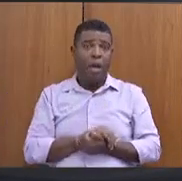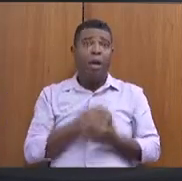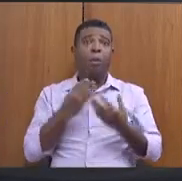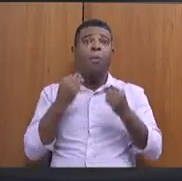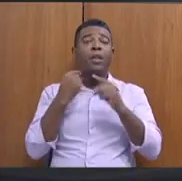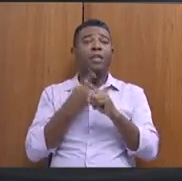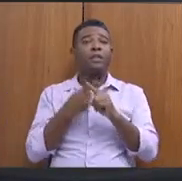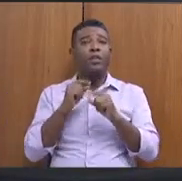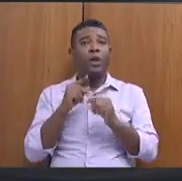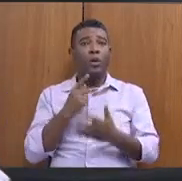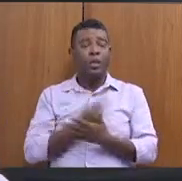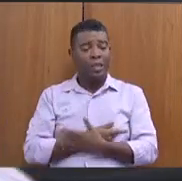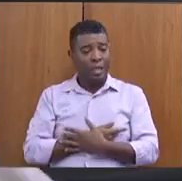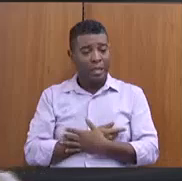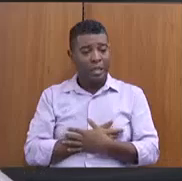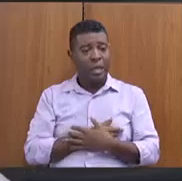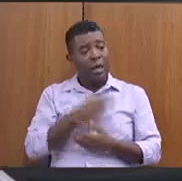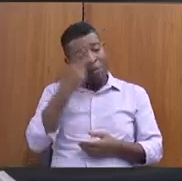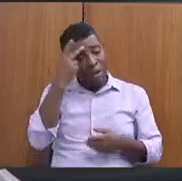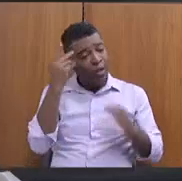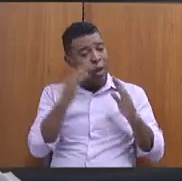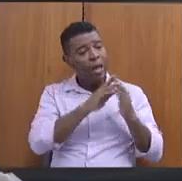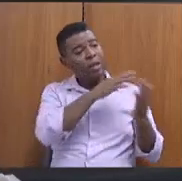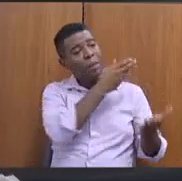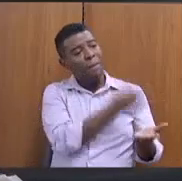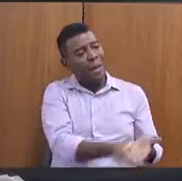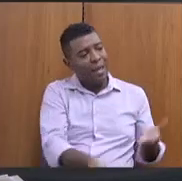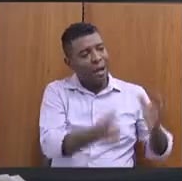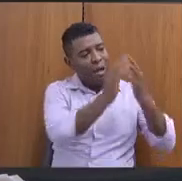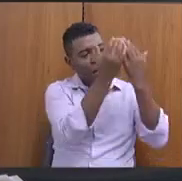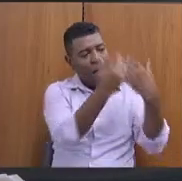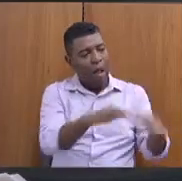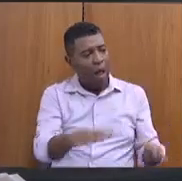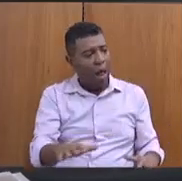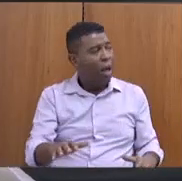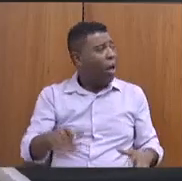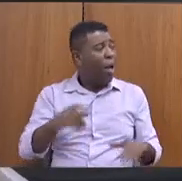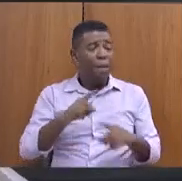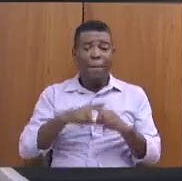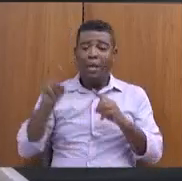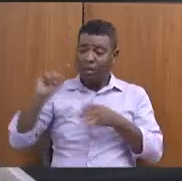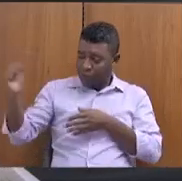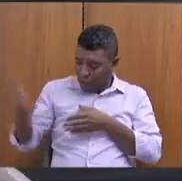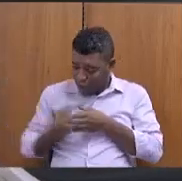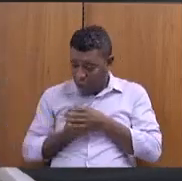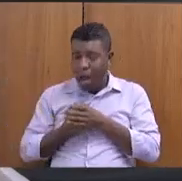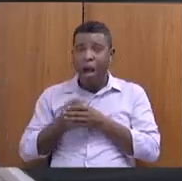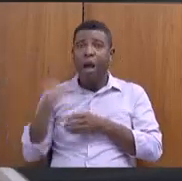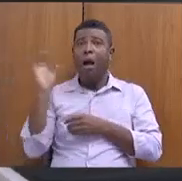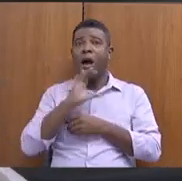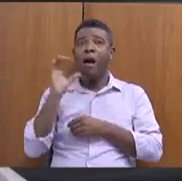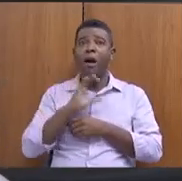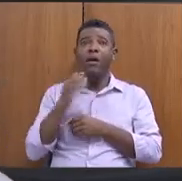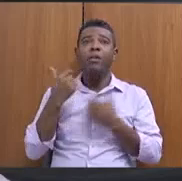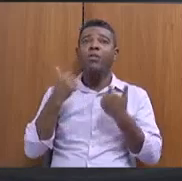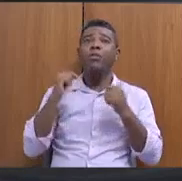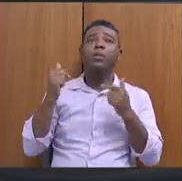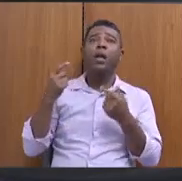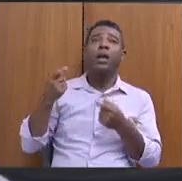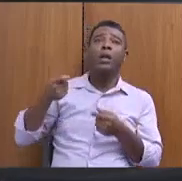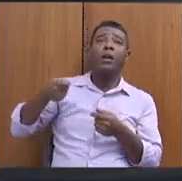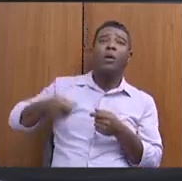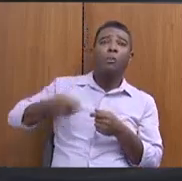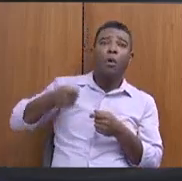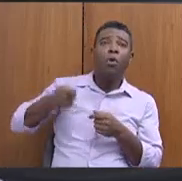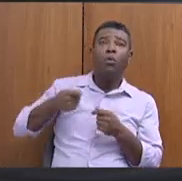gerados no Estado não correspondem a uma política de abrigamento emergencial como um bolsa moradia estadual, que não existe.